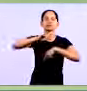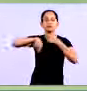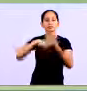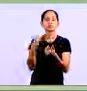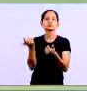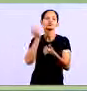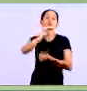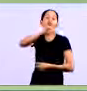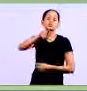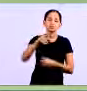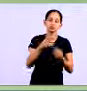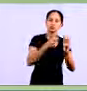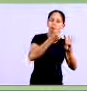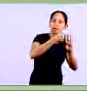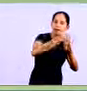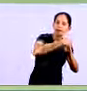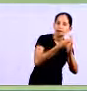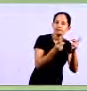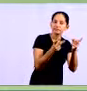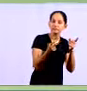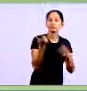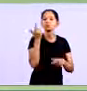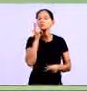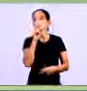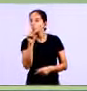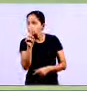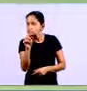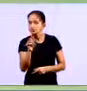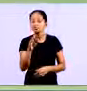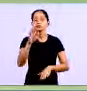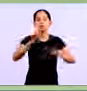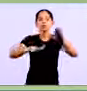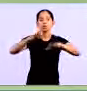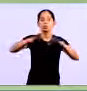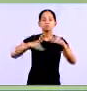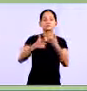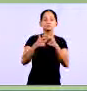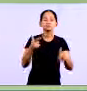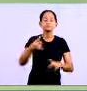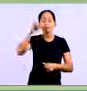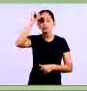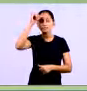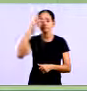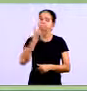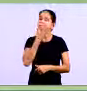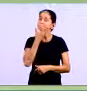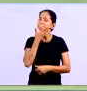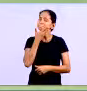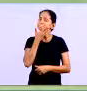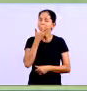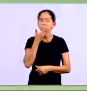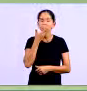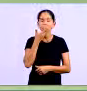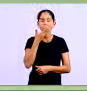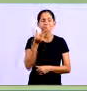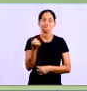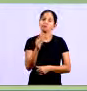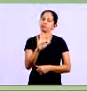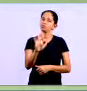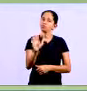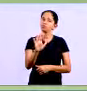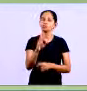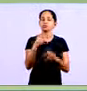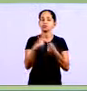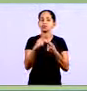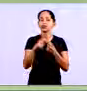mercadorias São pontos Que você pode evitar problemas para a empresa Certo? São situações que você está Evit